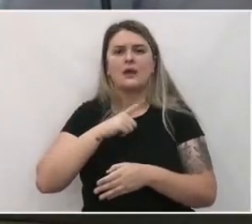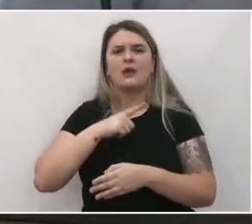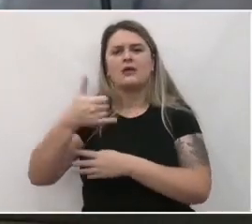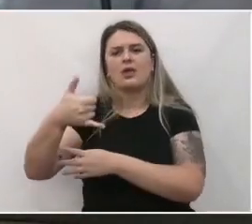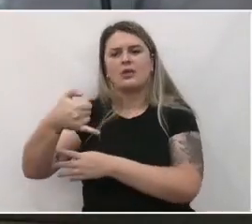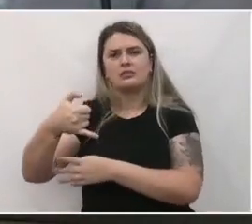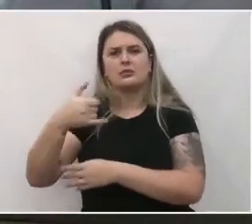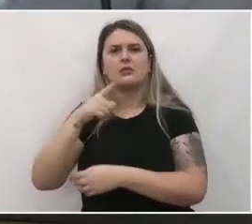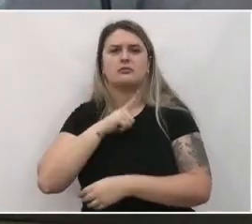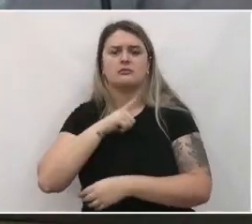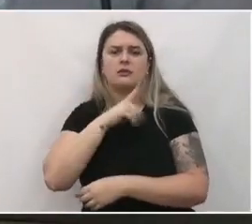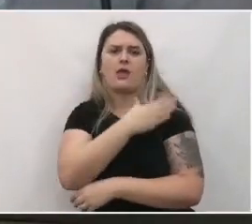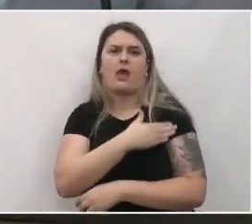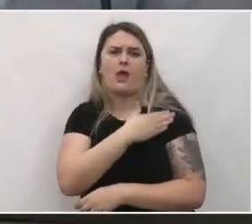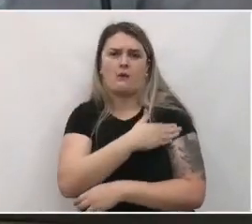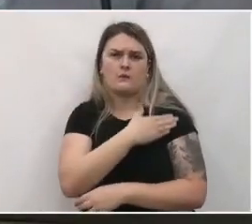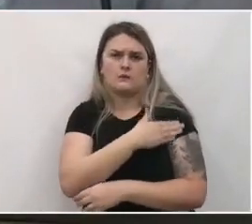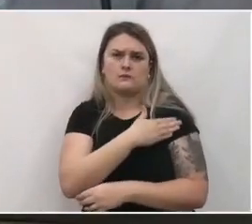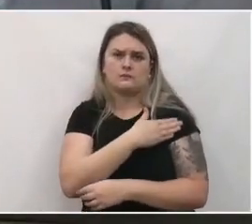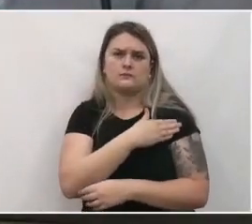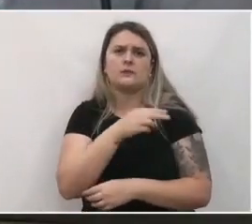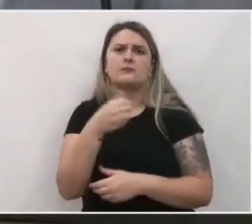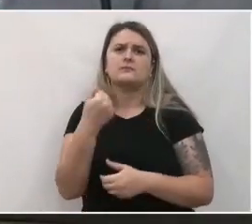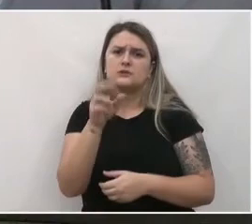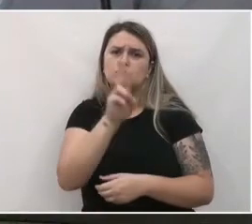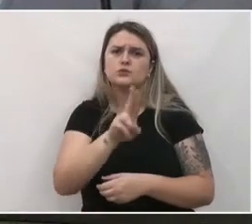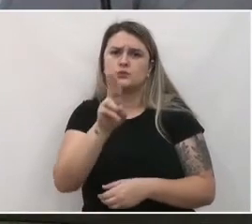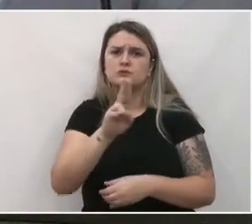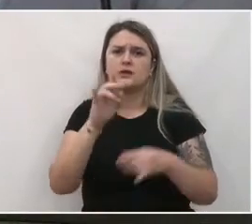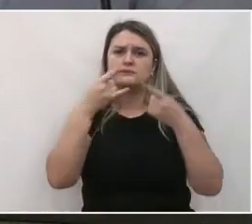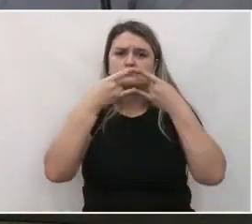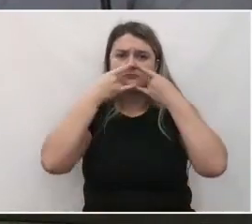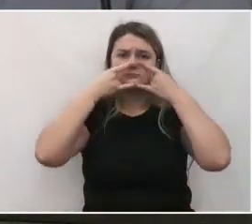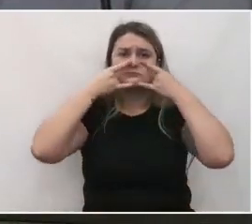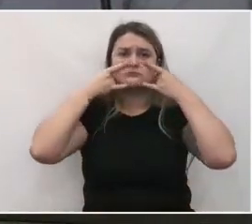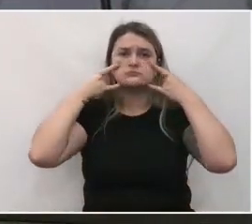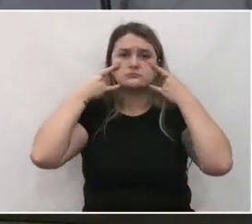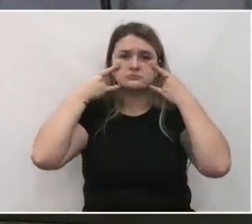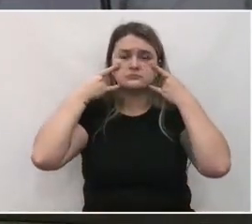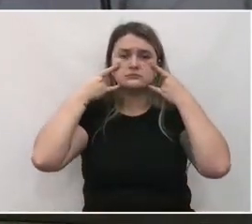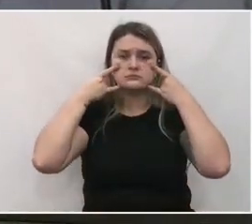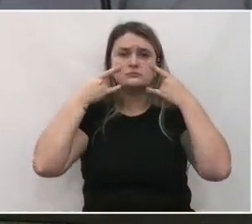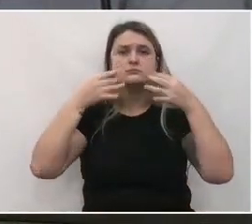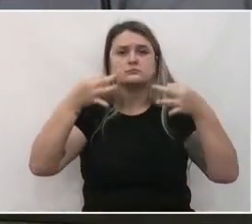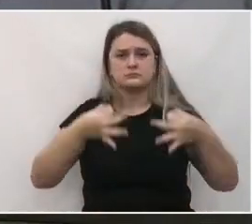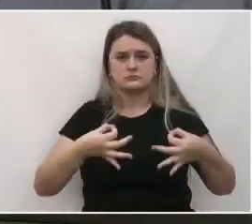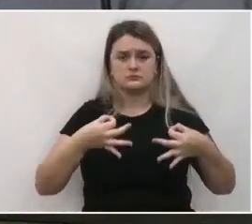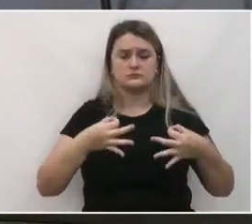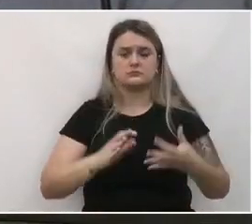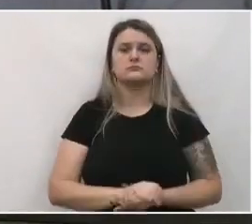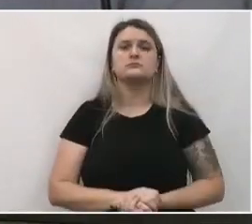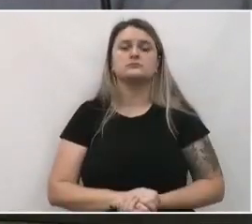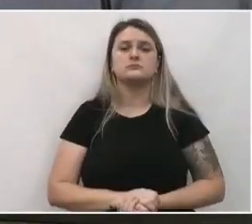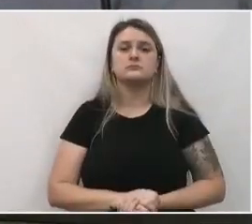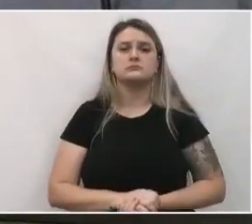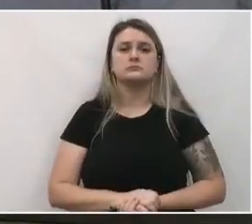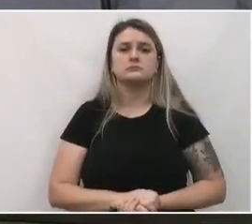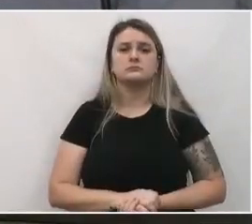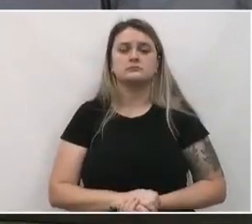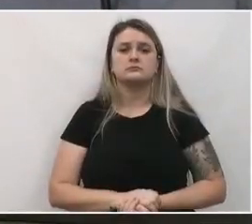álcool. Mantenham sempre a máscara com a boca e o nariz o tempo inteiro cobertos durante a reunião.